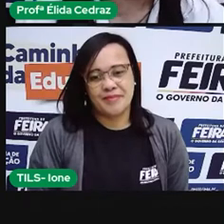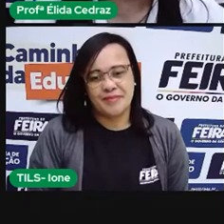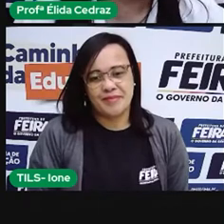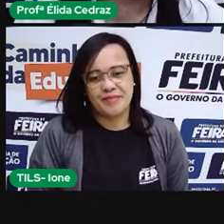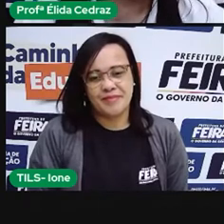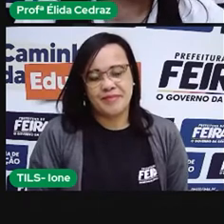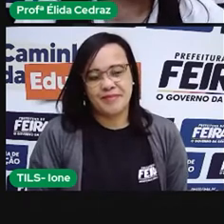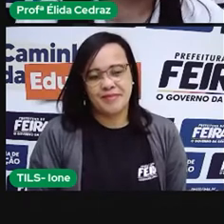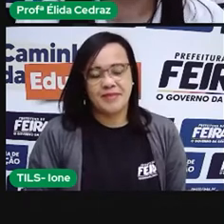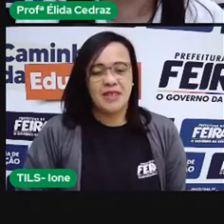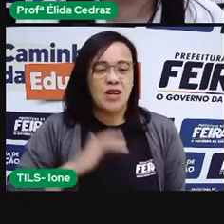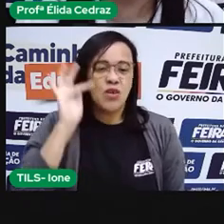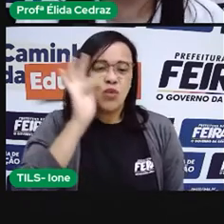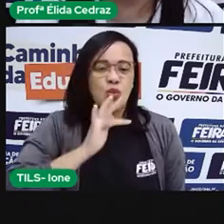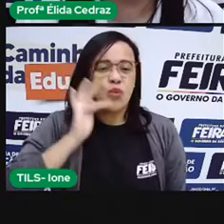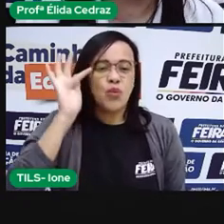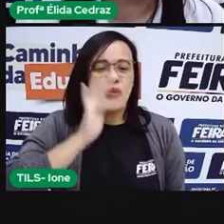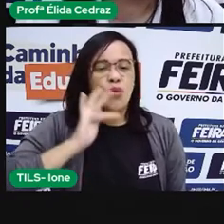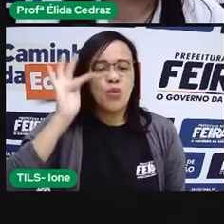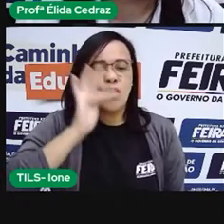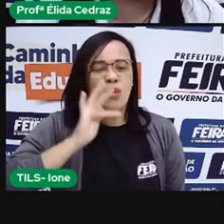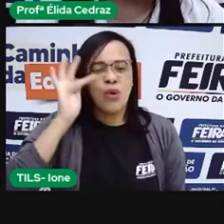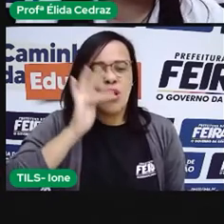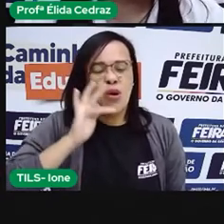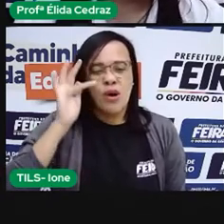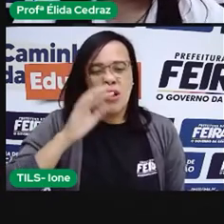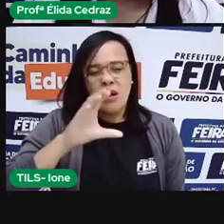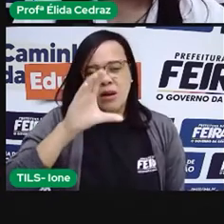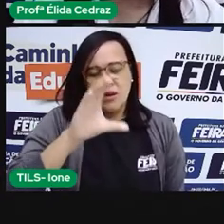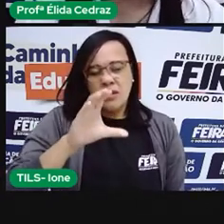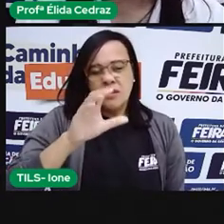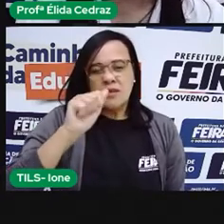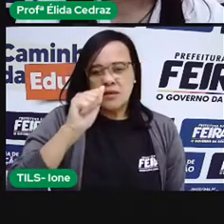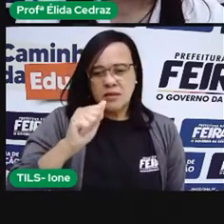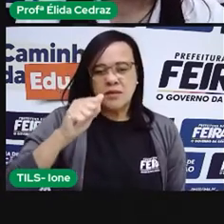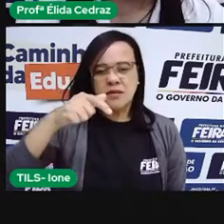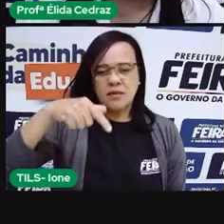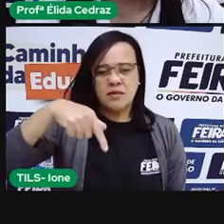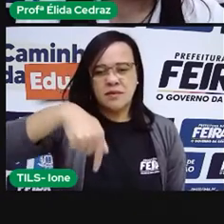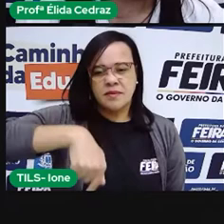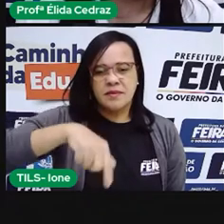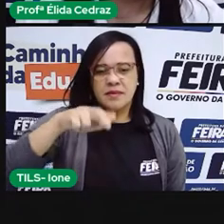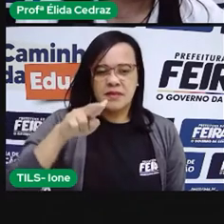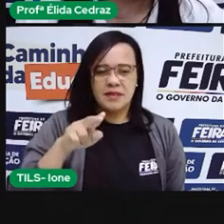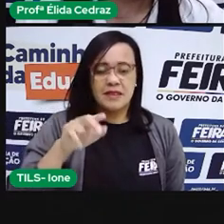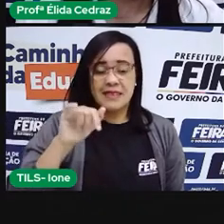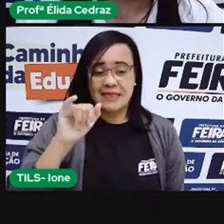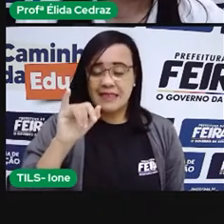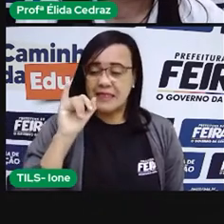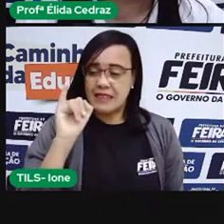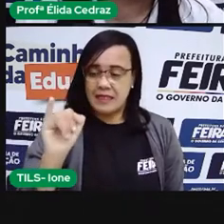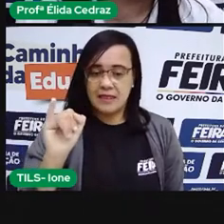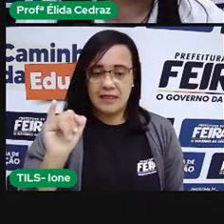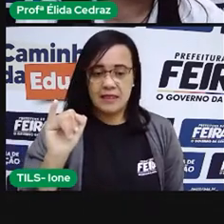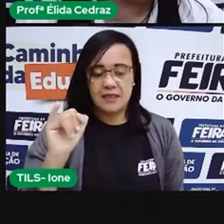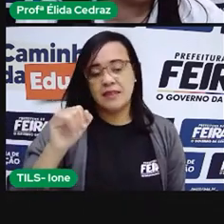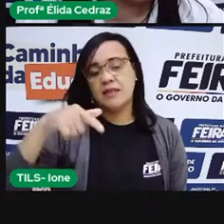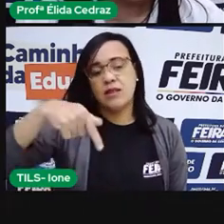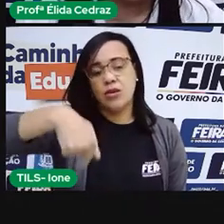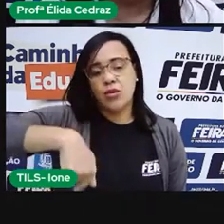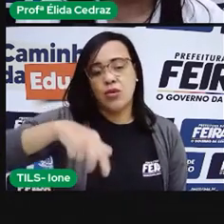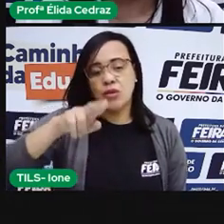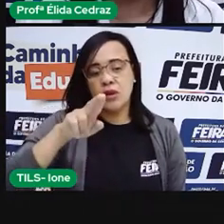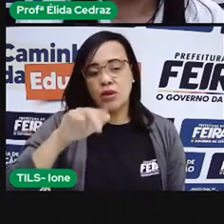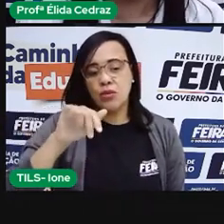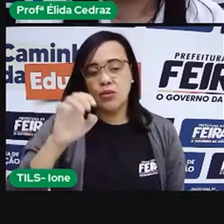Essa fruta é chamada caqui. Nós vamos escrever utilizando que o E